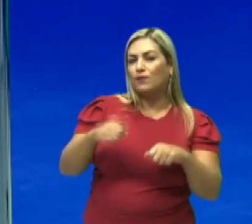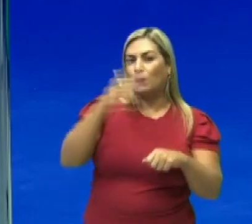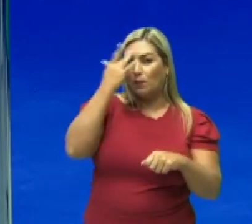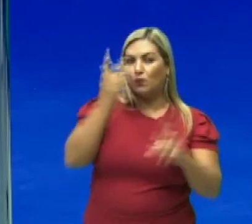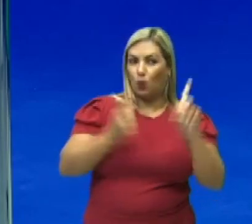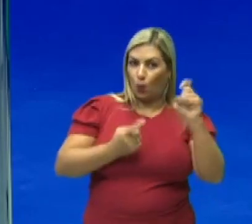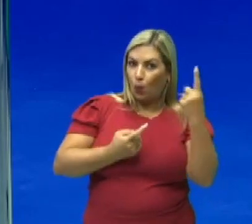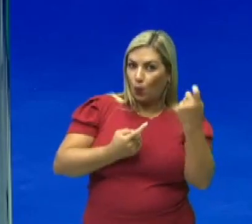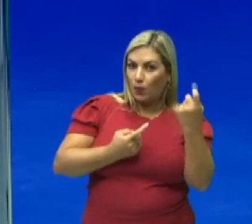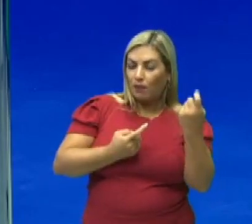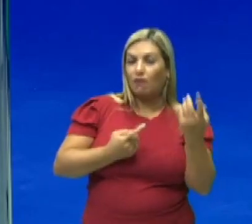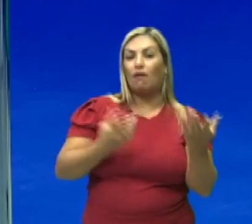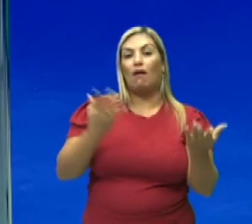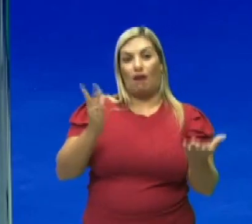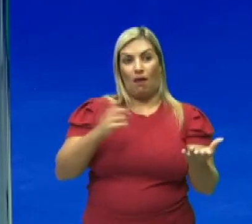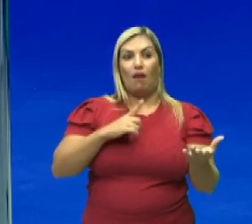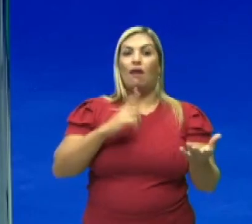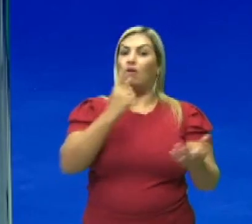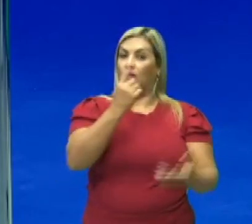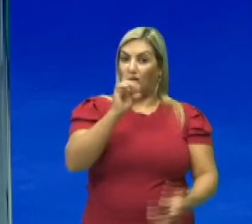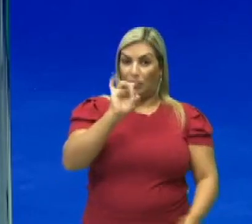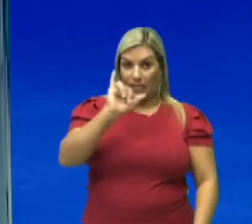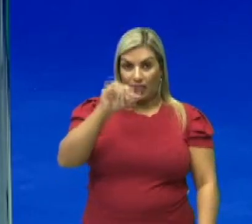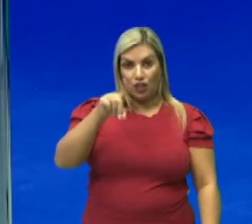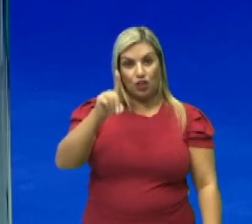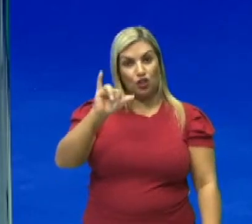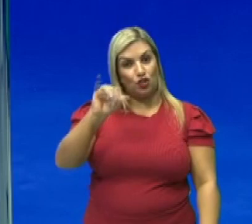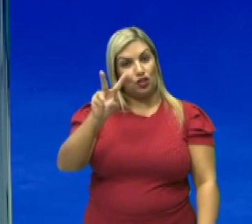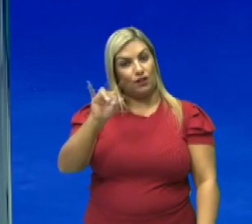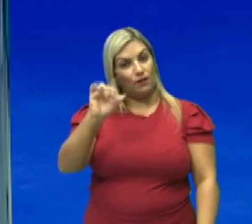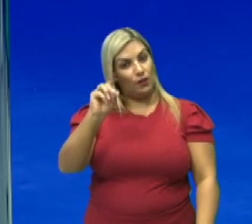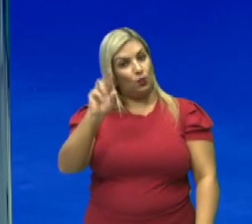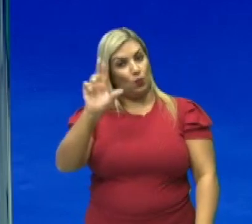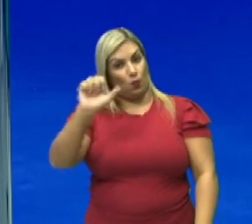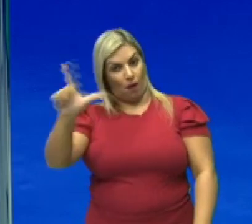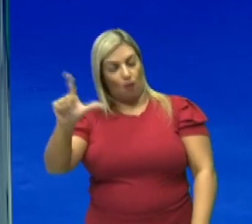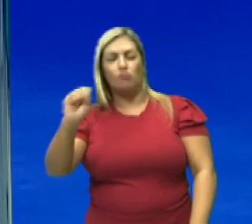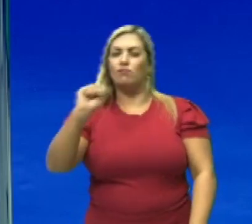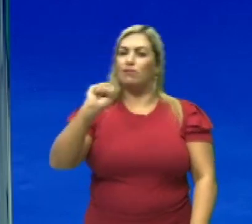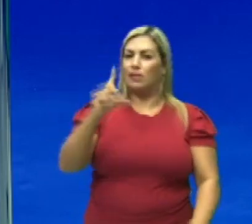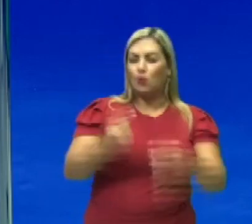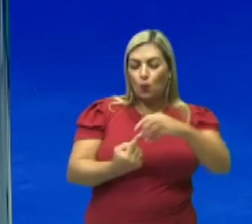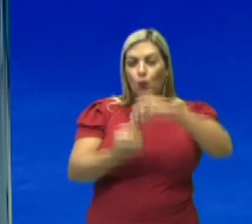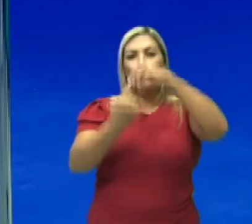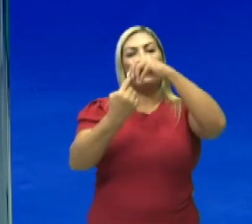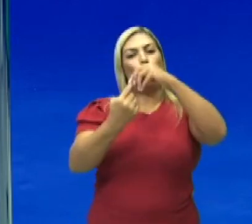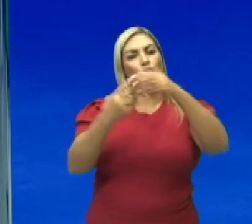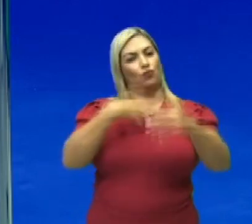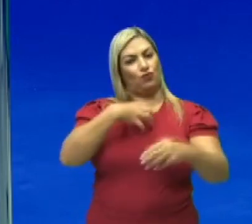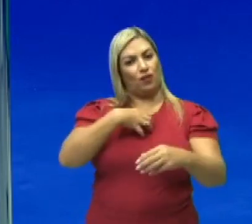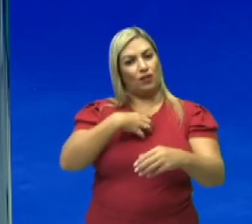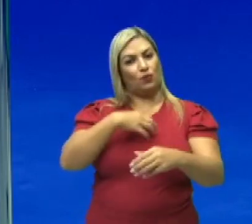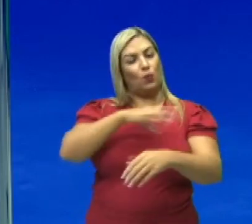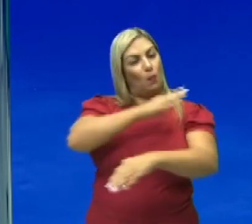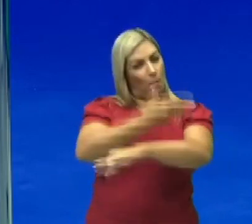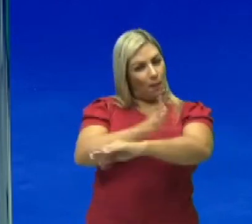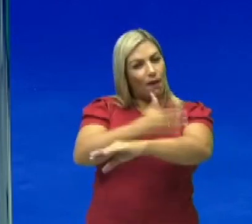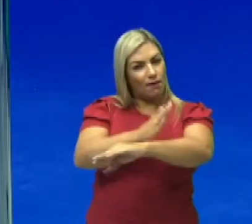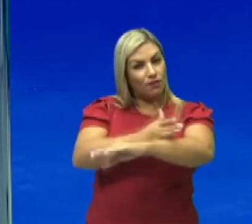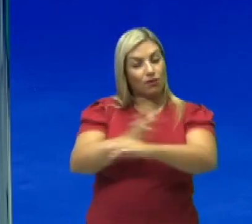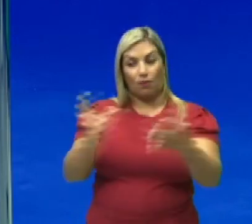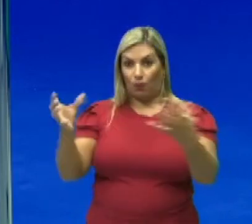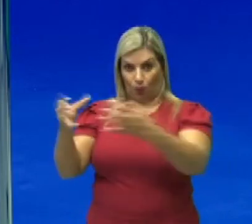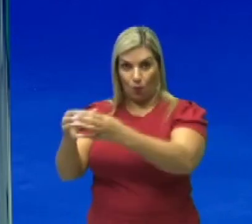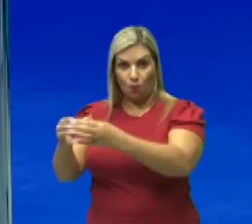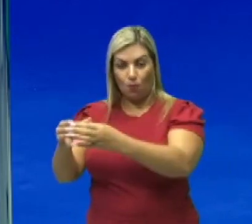pessoa só, é considerado esporte individual. Se a única forma de ser praticado é coletivamente,